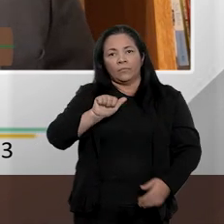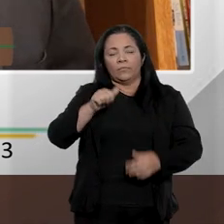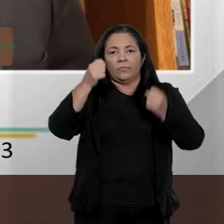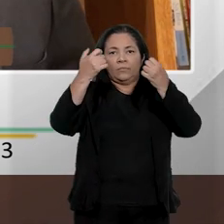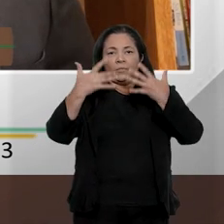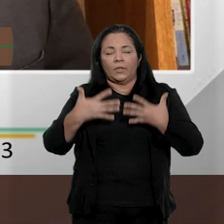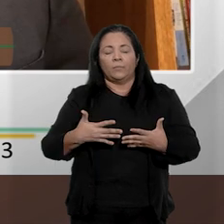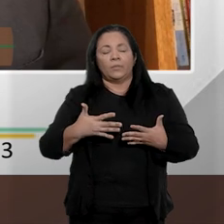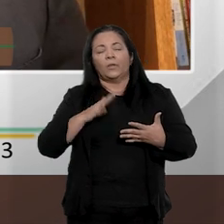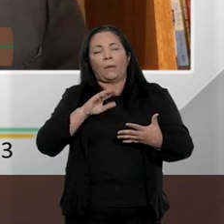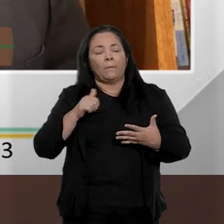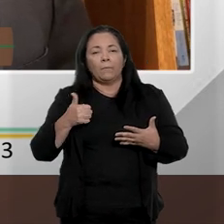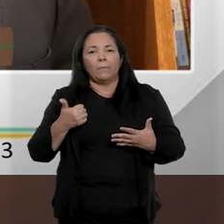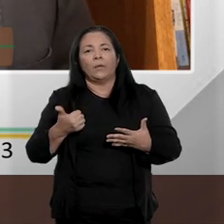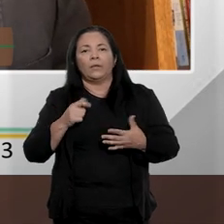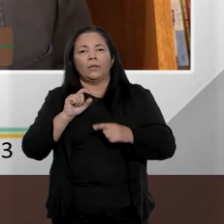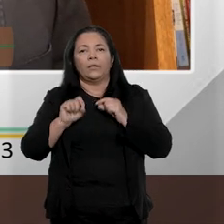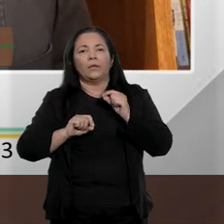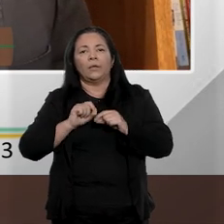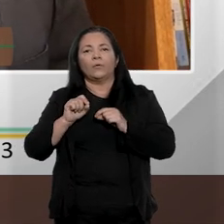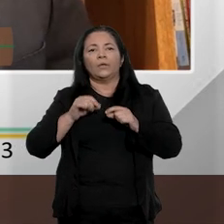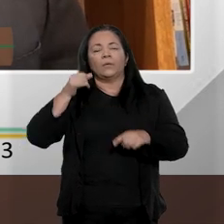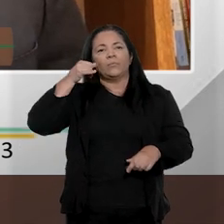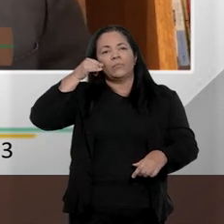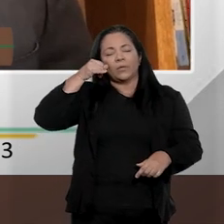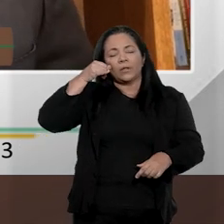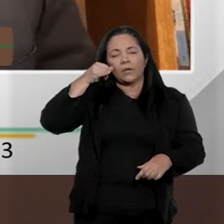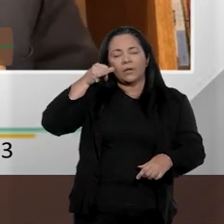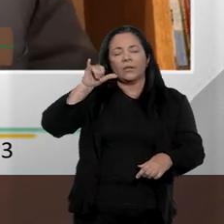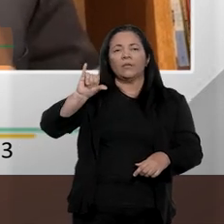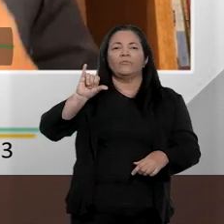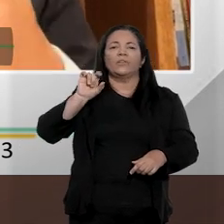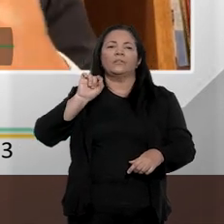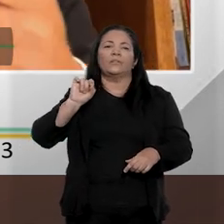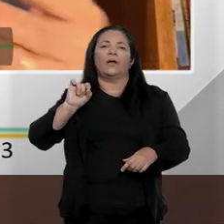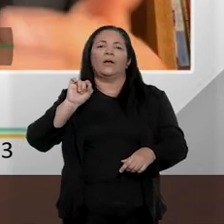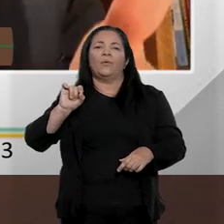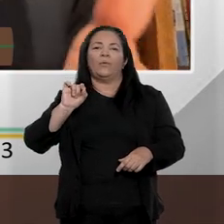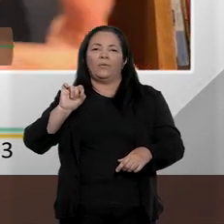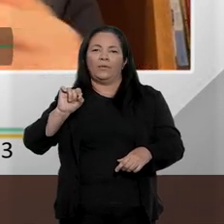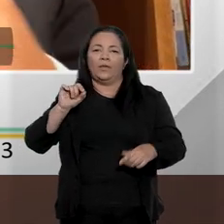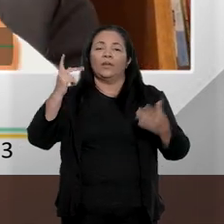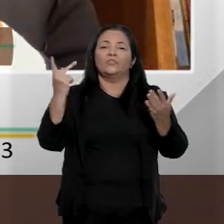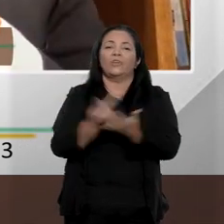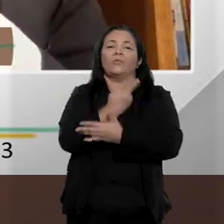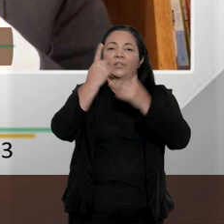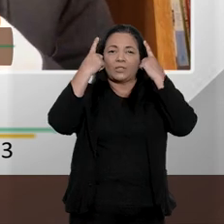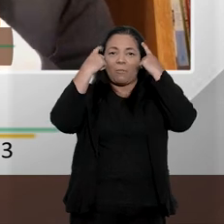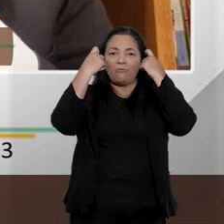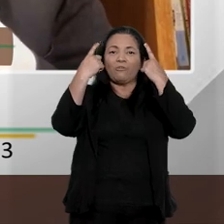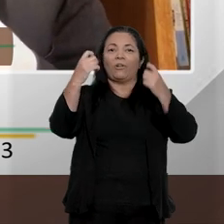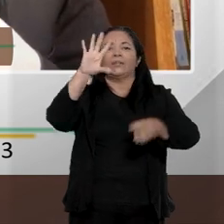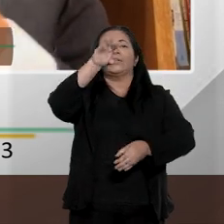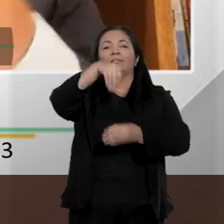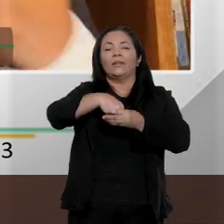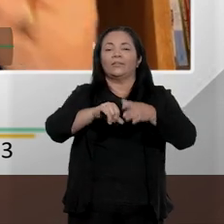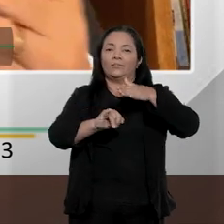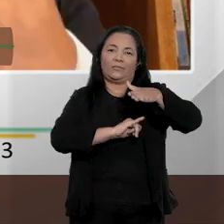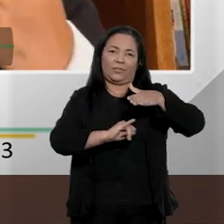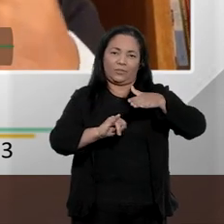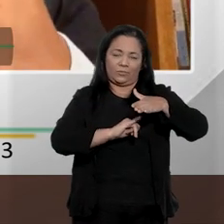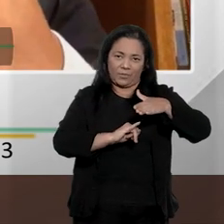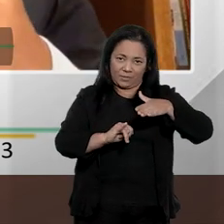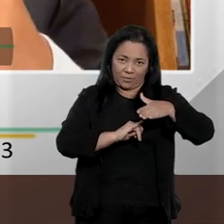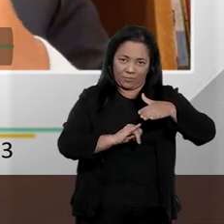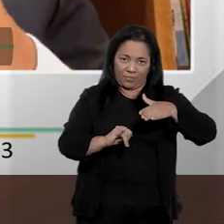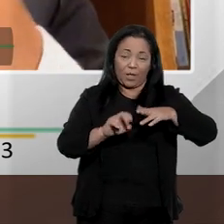uma espécie de prevenção a uma possível violência institucional. E aí, a